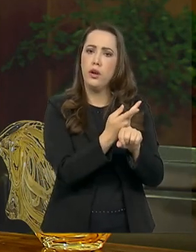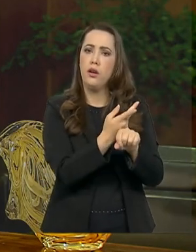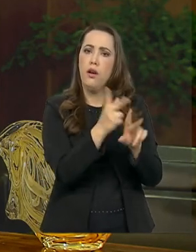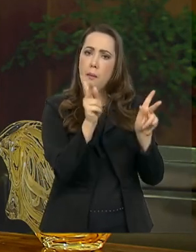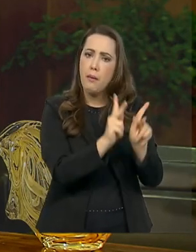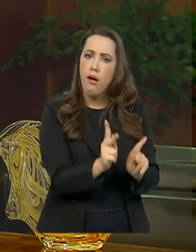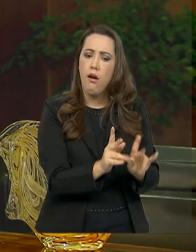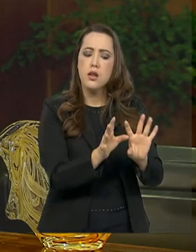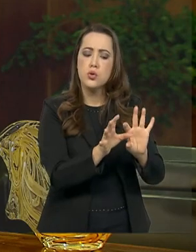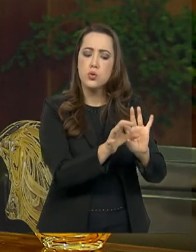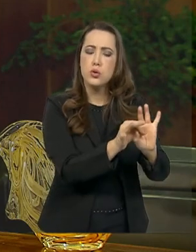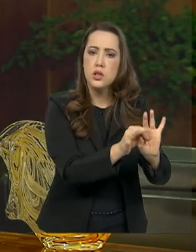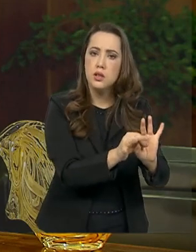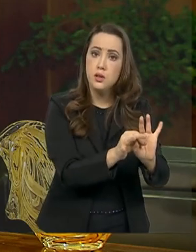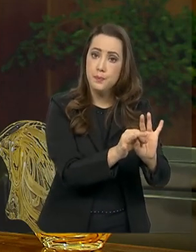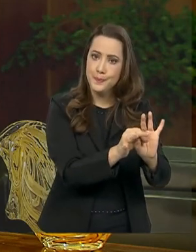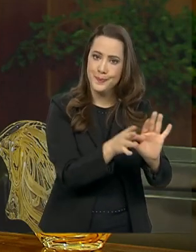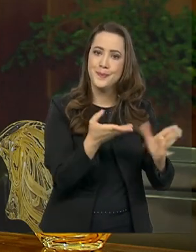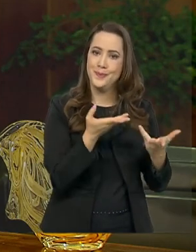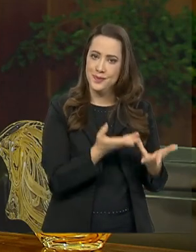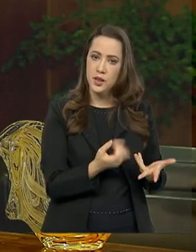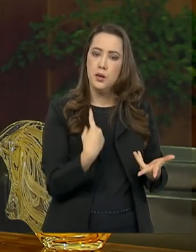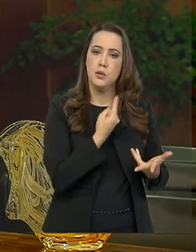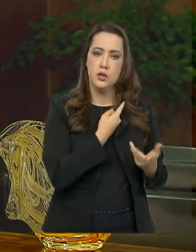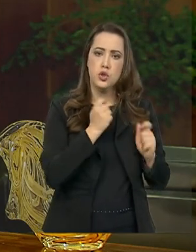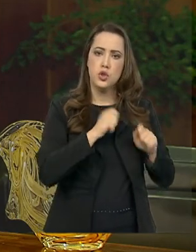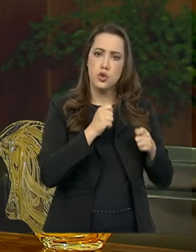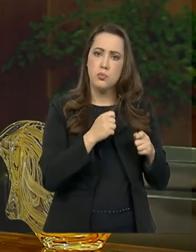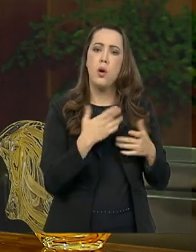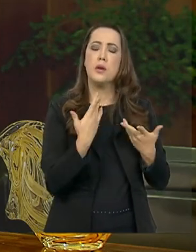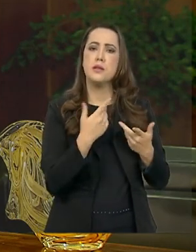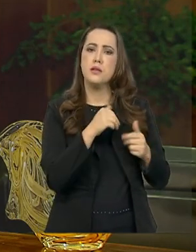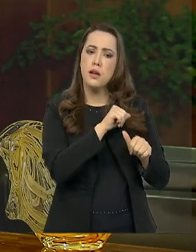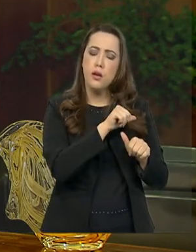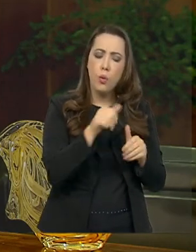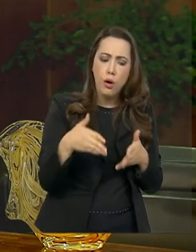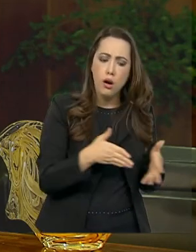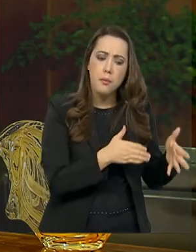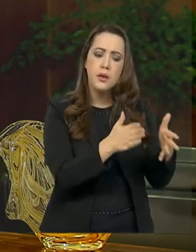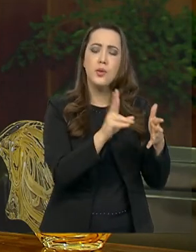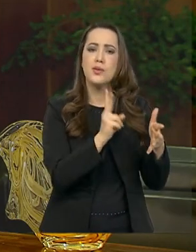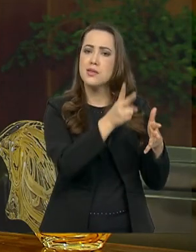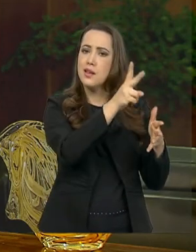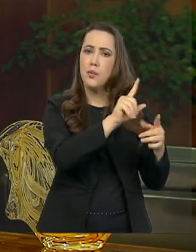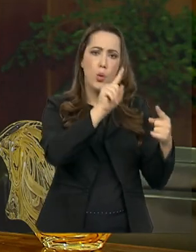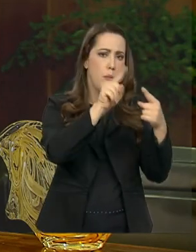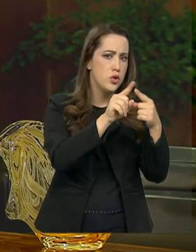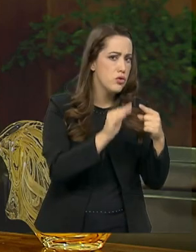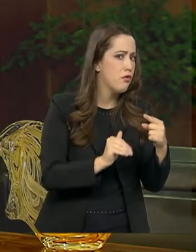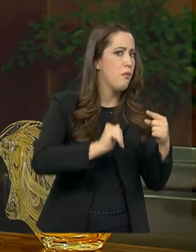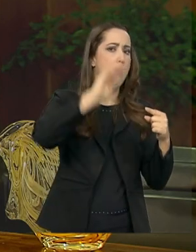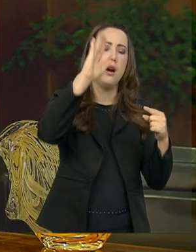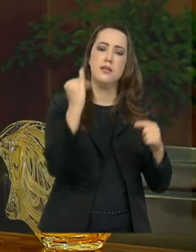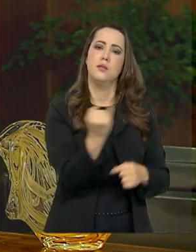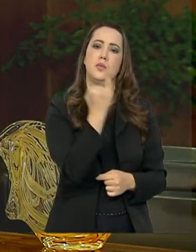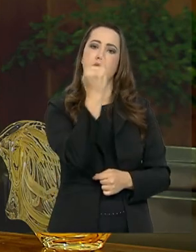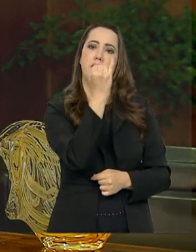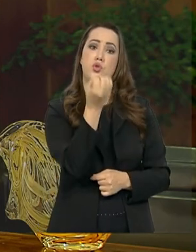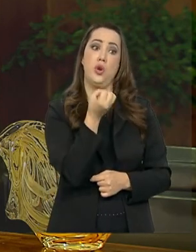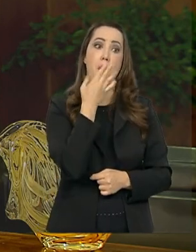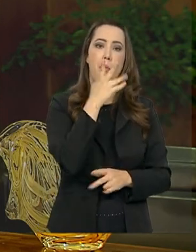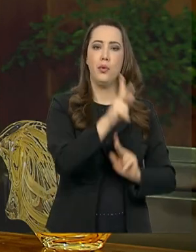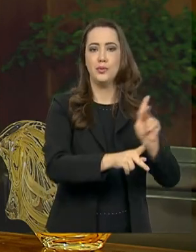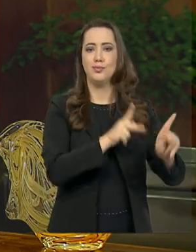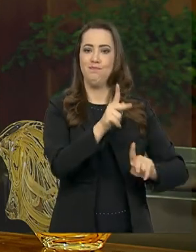da melhor forma para que a gente possa ter as convergências em prol de sempre de um bem maior. O presidente Bolsonaro é uma pessoa que